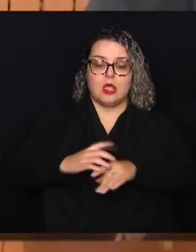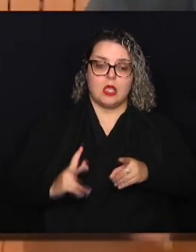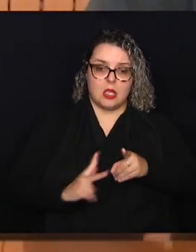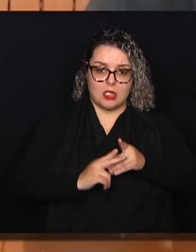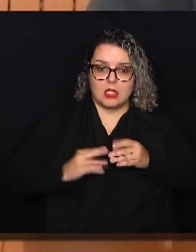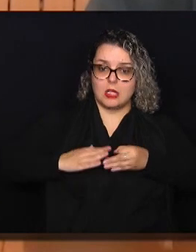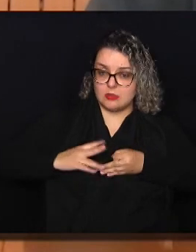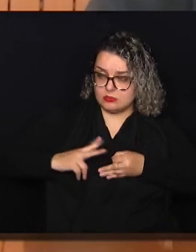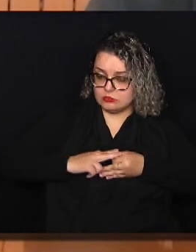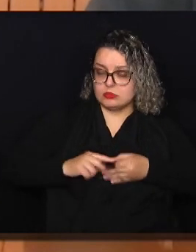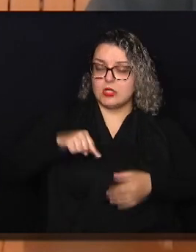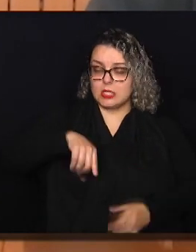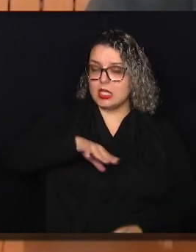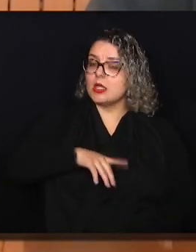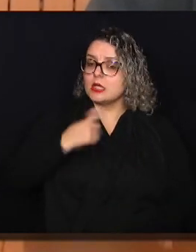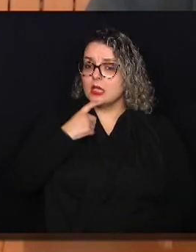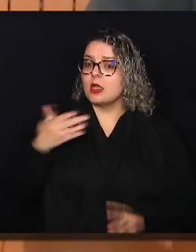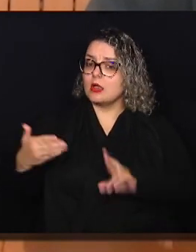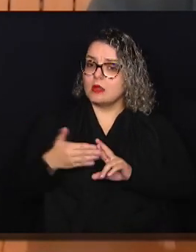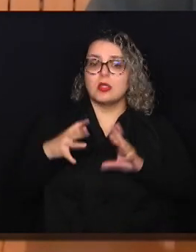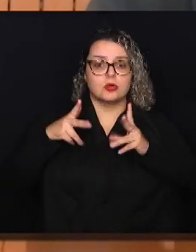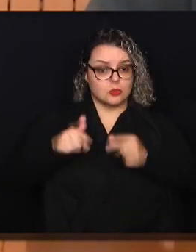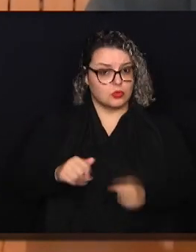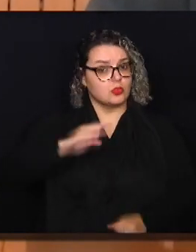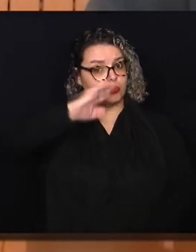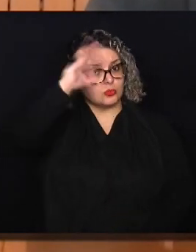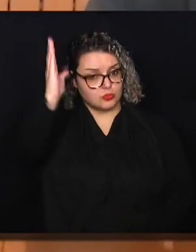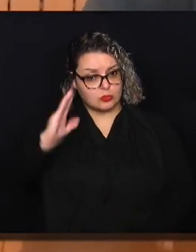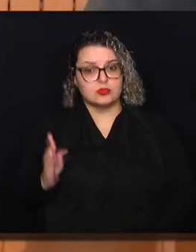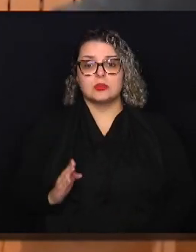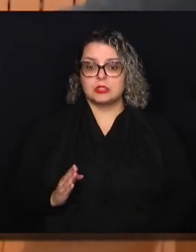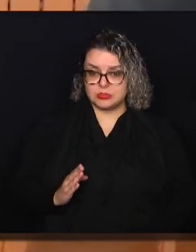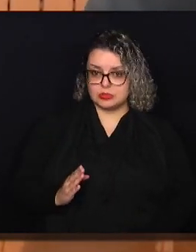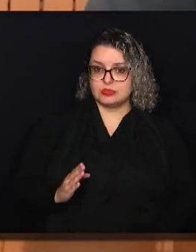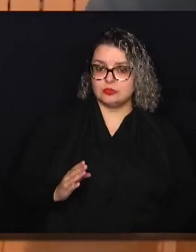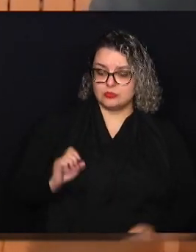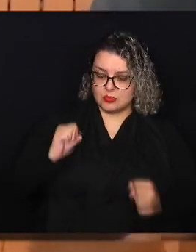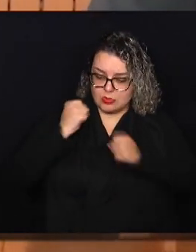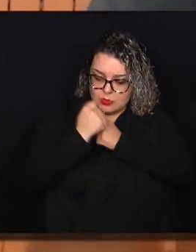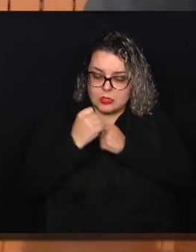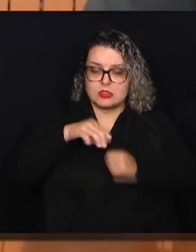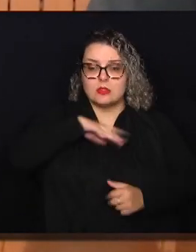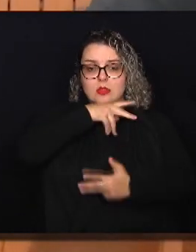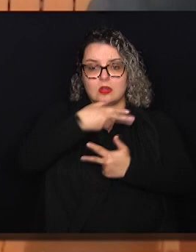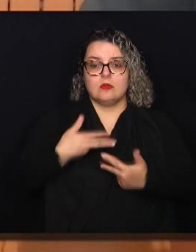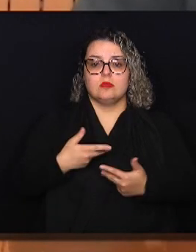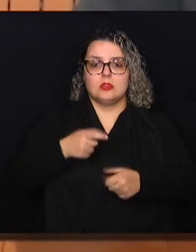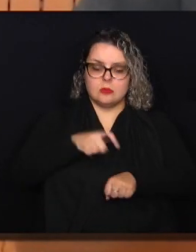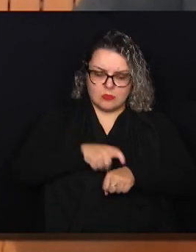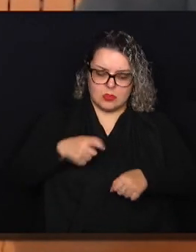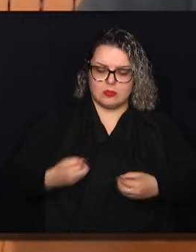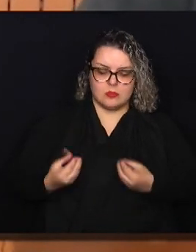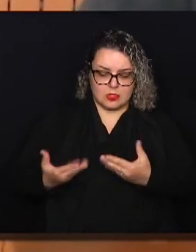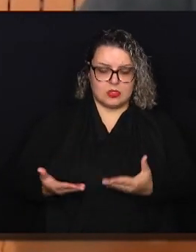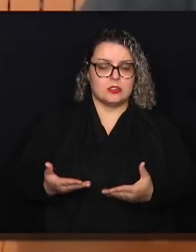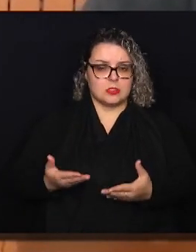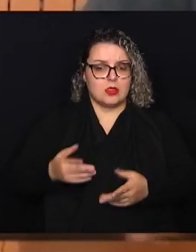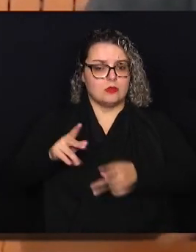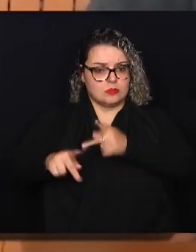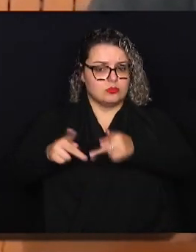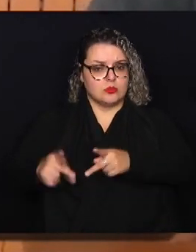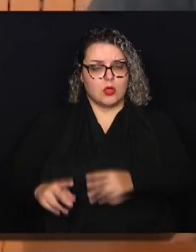é hoje uma referência em todo o país na área de proteção animal. Já está na hora de oferecer à população um atendimento em um hospital